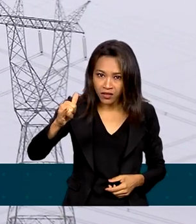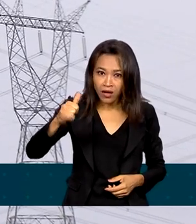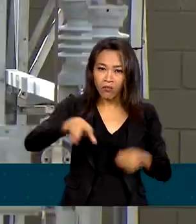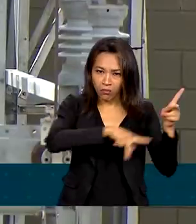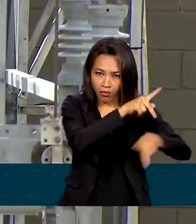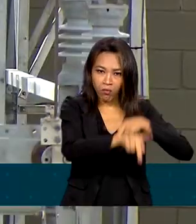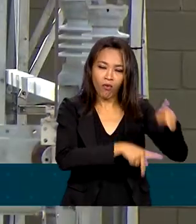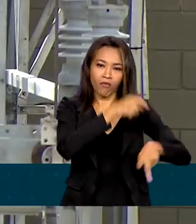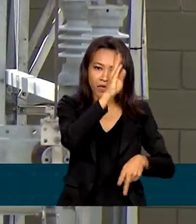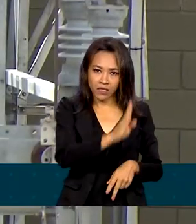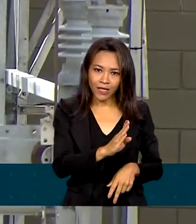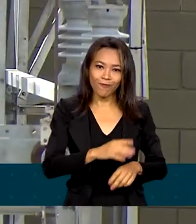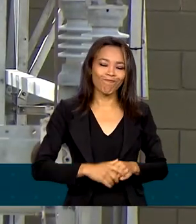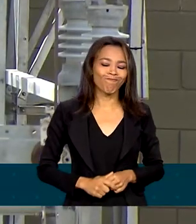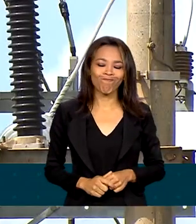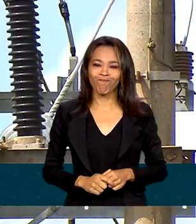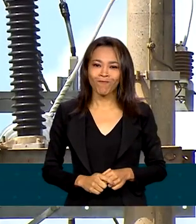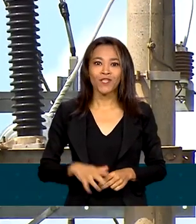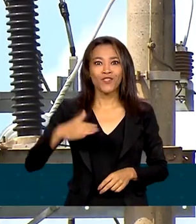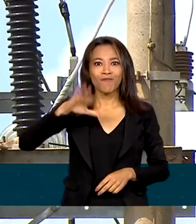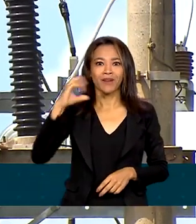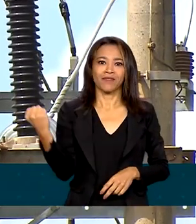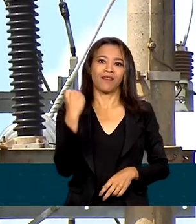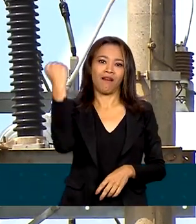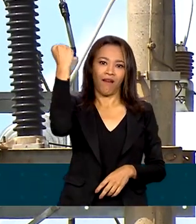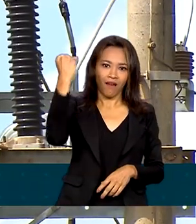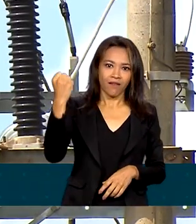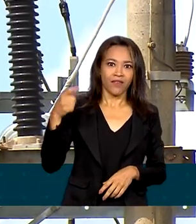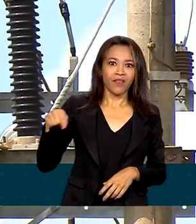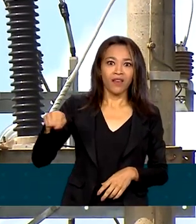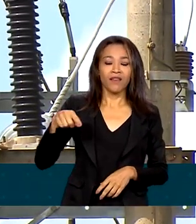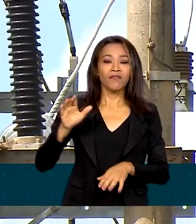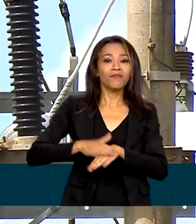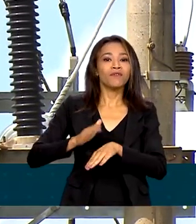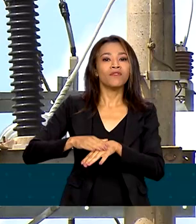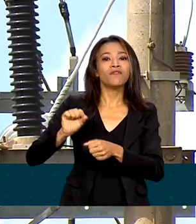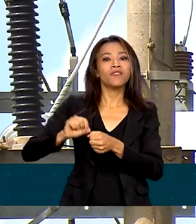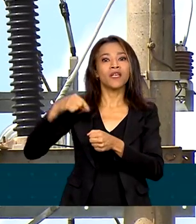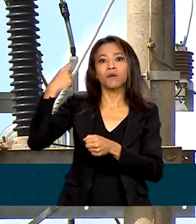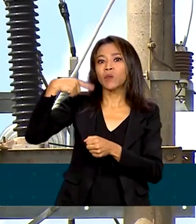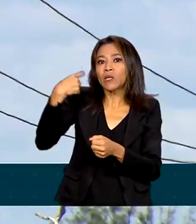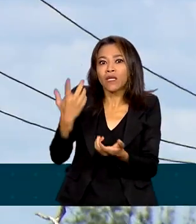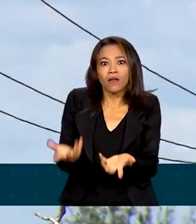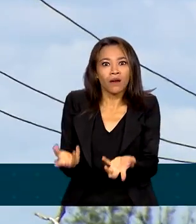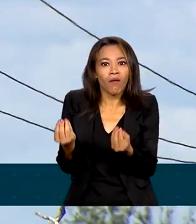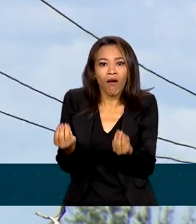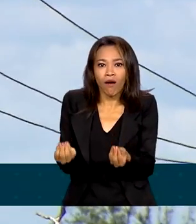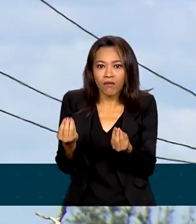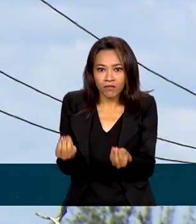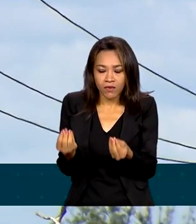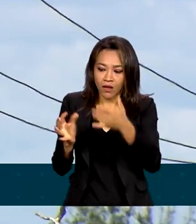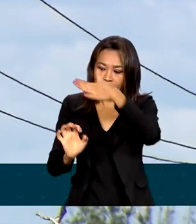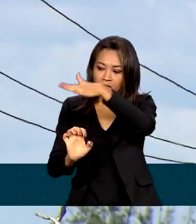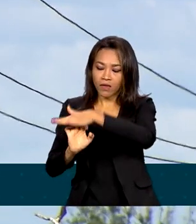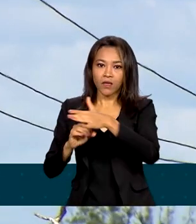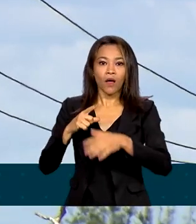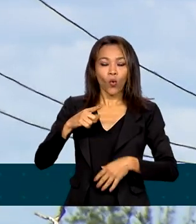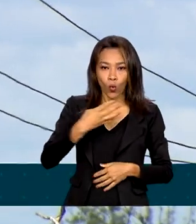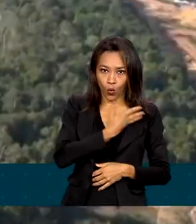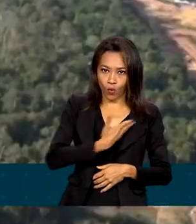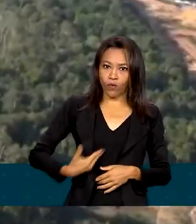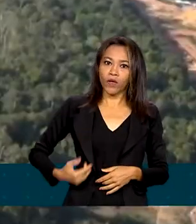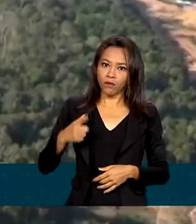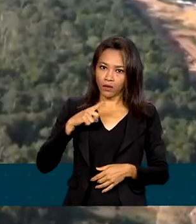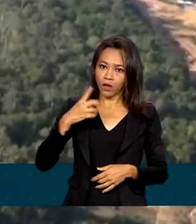brasileiro. E mais grave ainda é que eles fizeram uma loucura. A Eletrobras, embora o governo tenha 40%